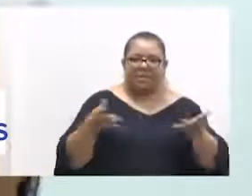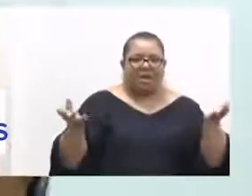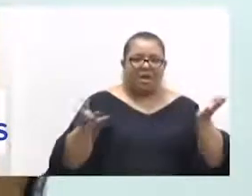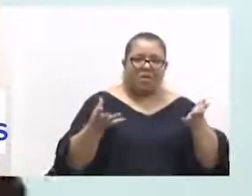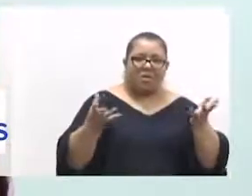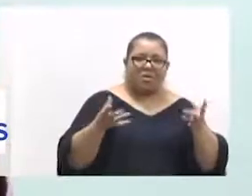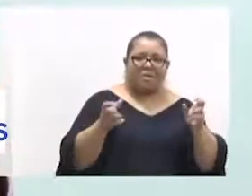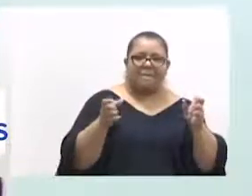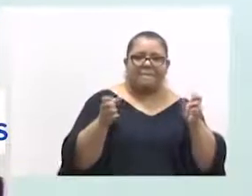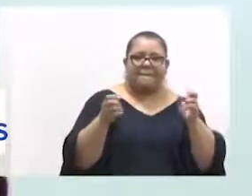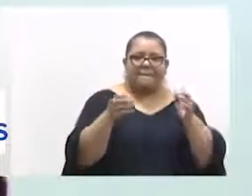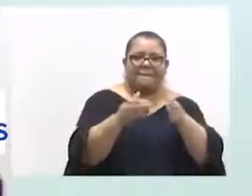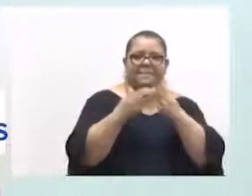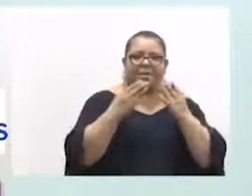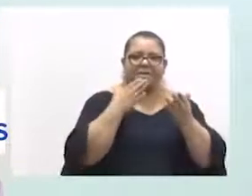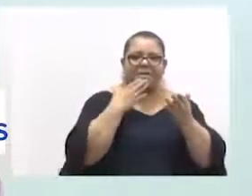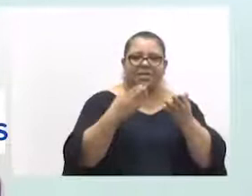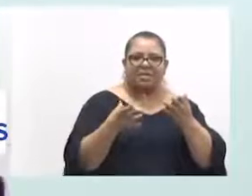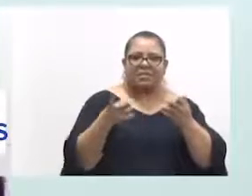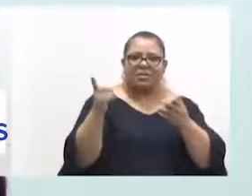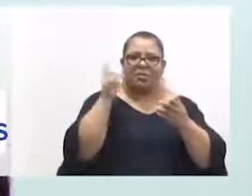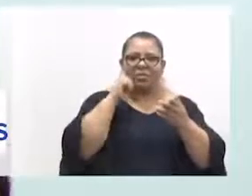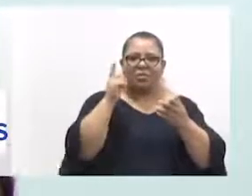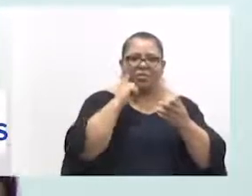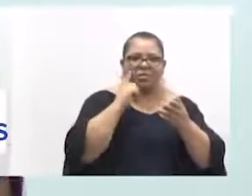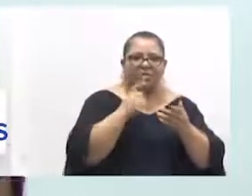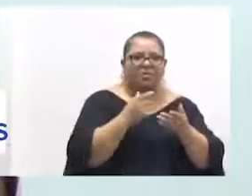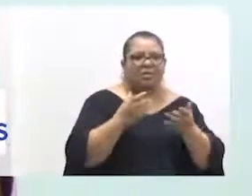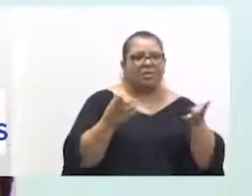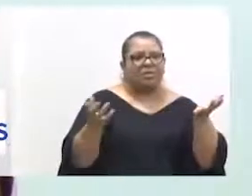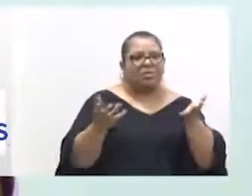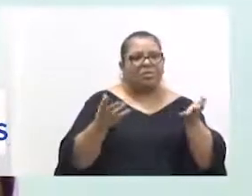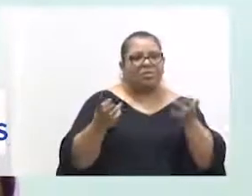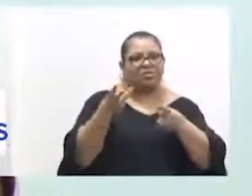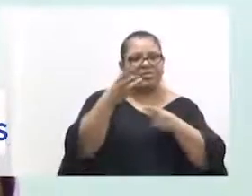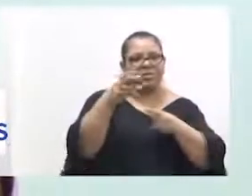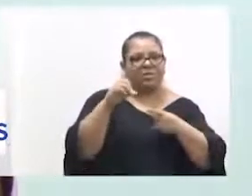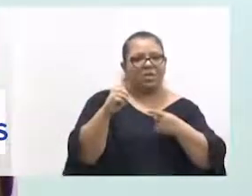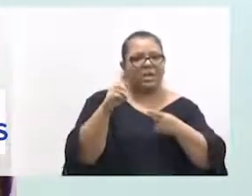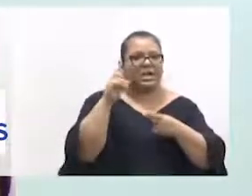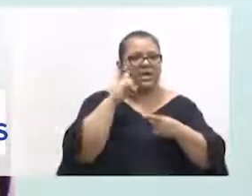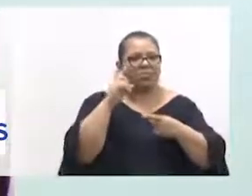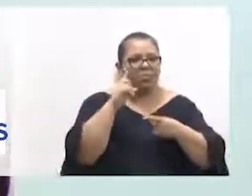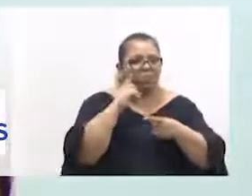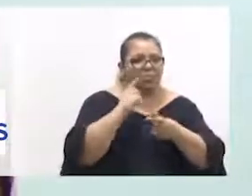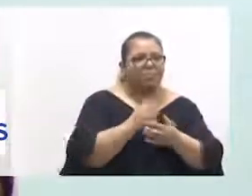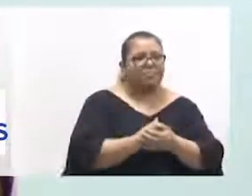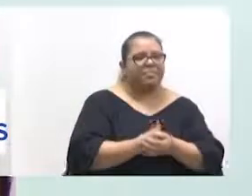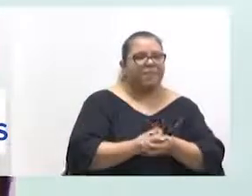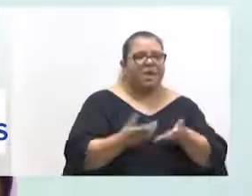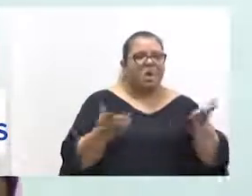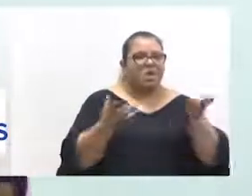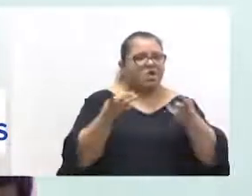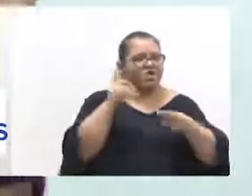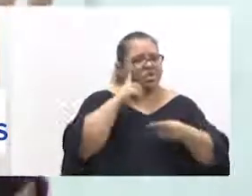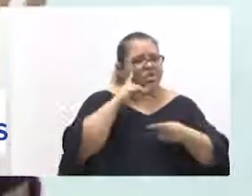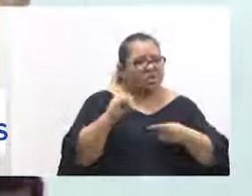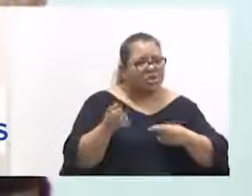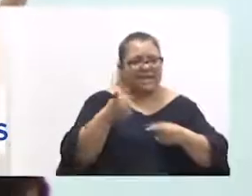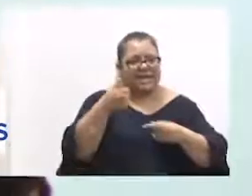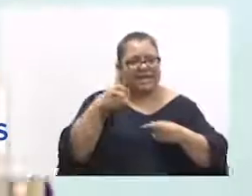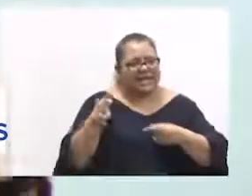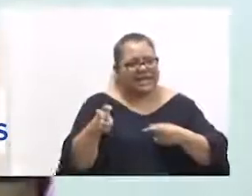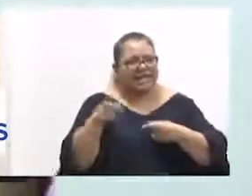a gente atende lá a nossa agenda todo dia, 30 pacientes por dia. Todos os dias. Não tem um dia que tem 15,